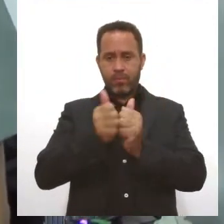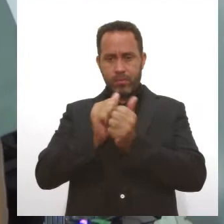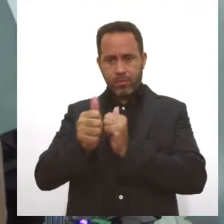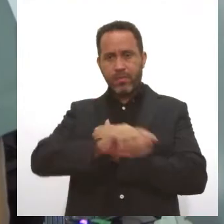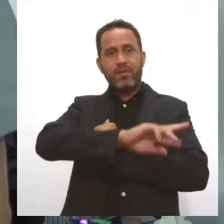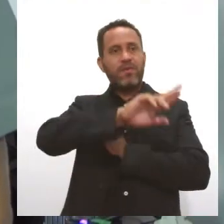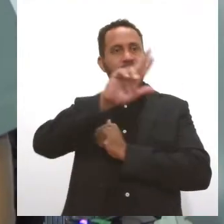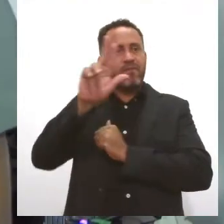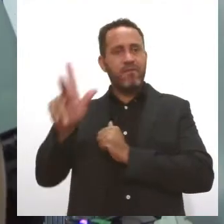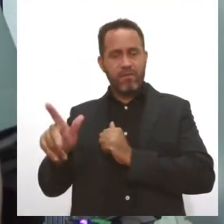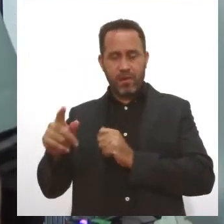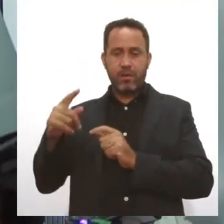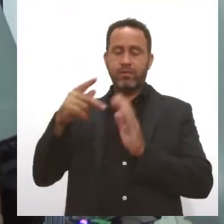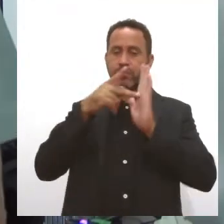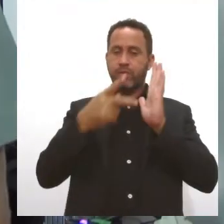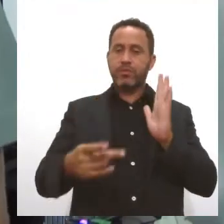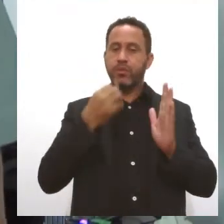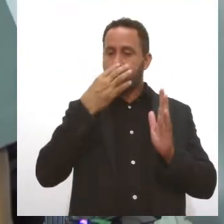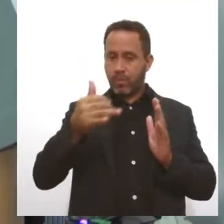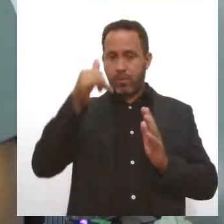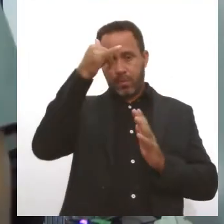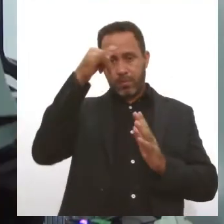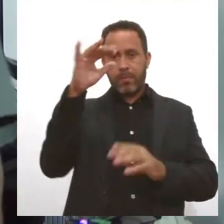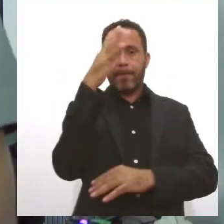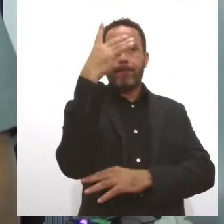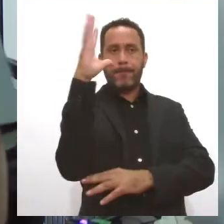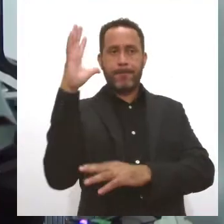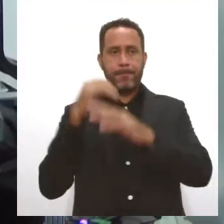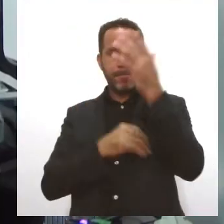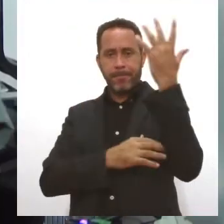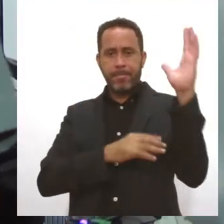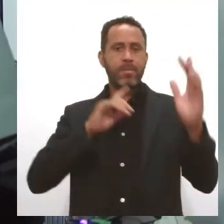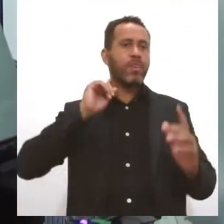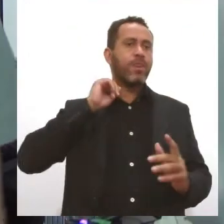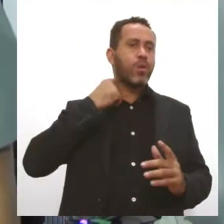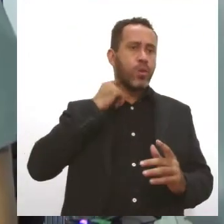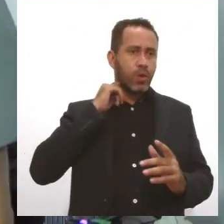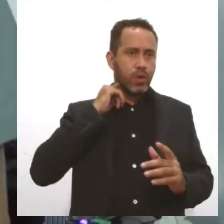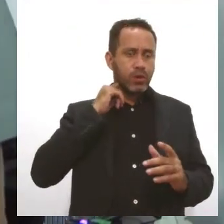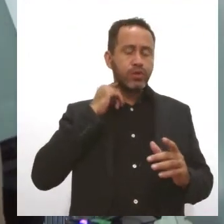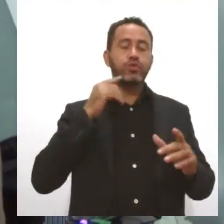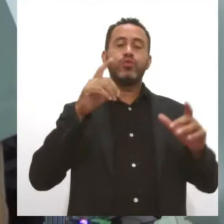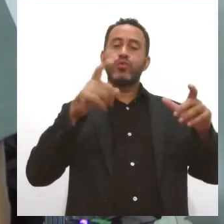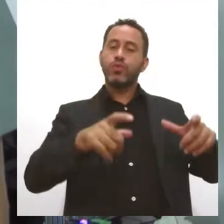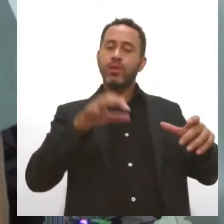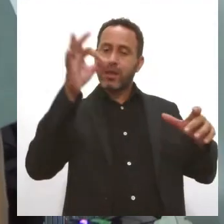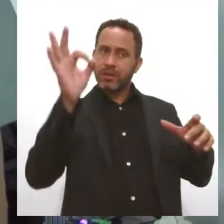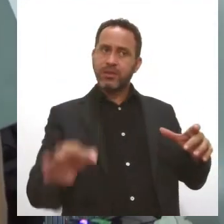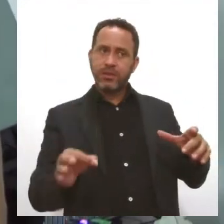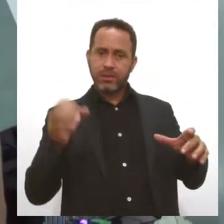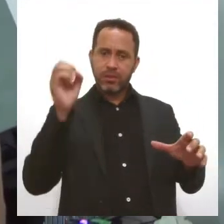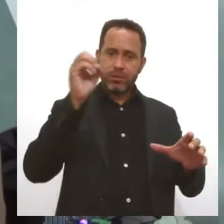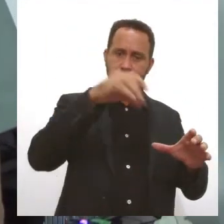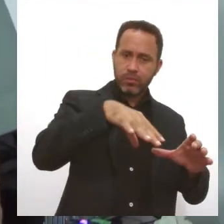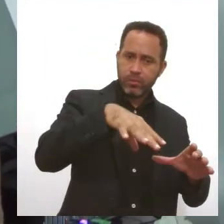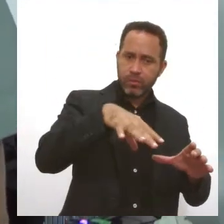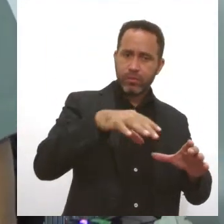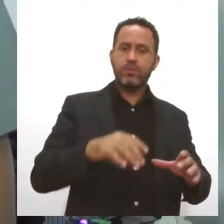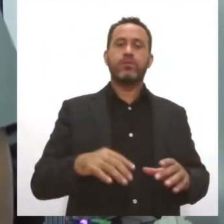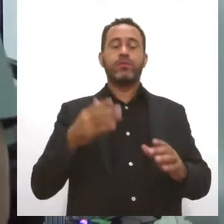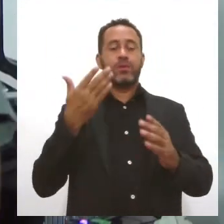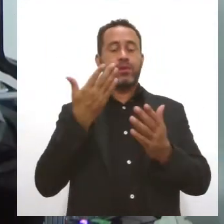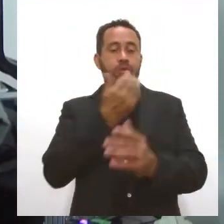noções de preservação do meio ambiente, não jogar o lixo, jogar o lixo no local, descarte do lixo no local correto. Temos os